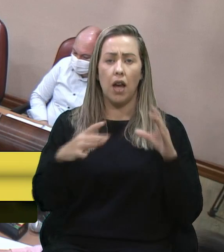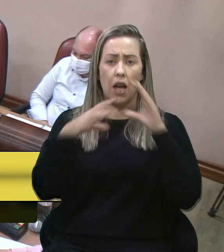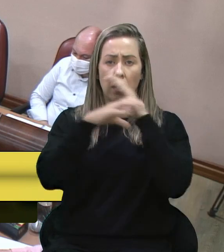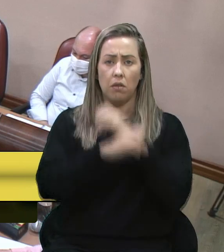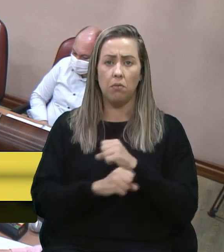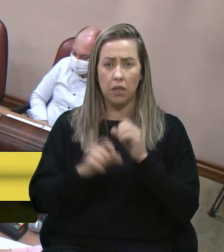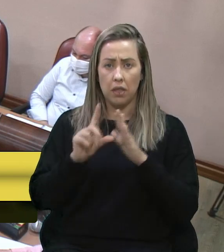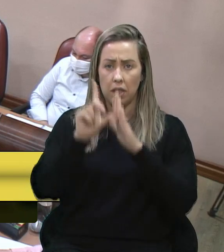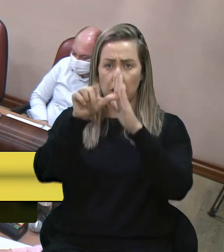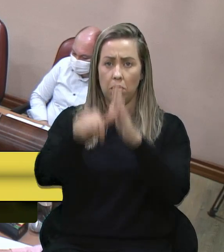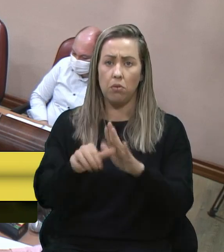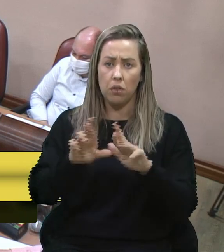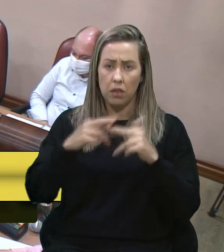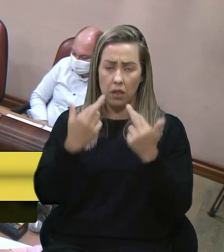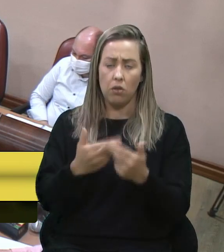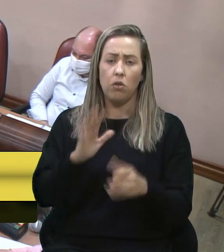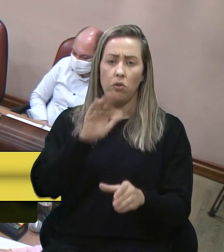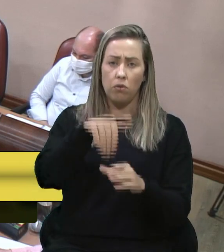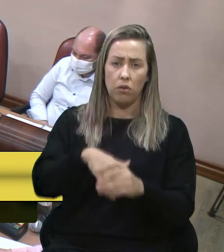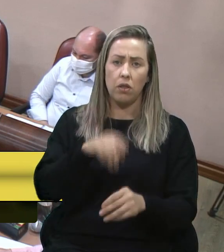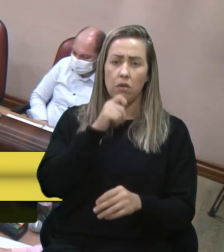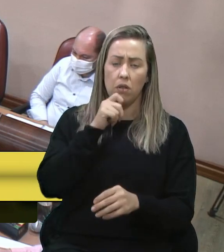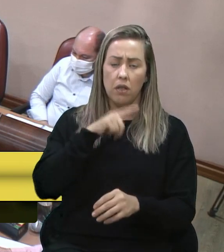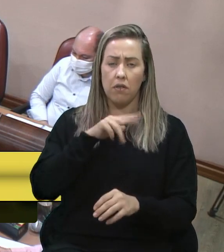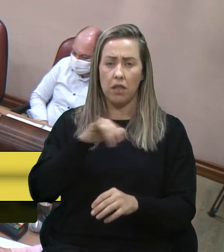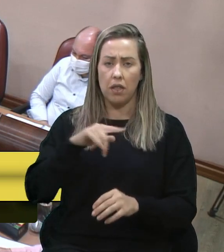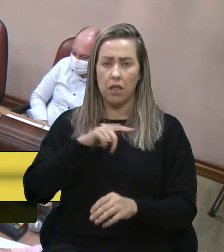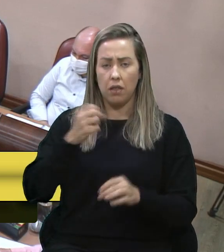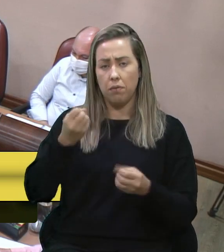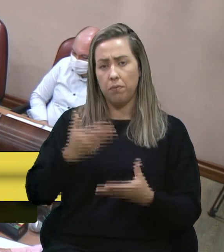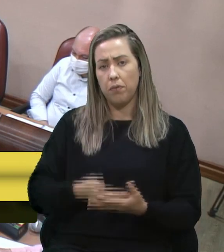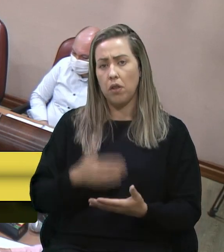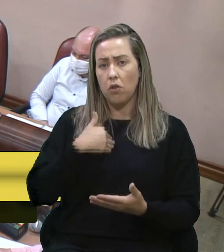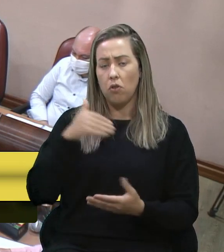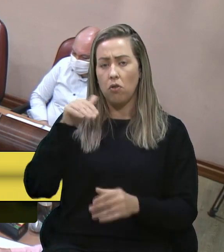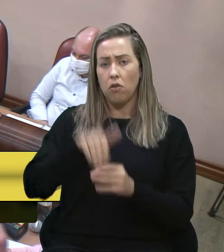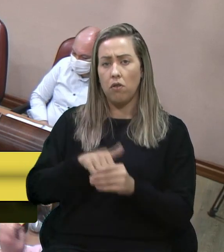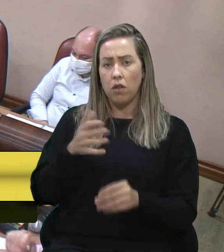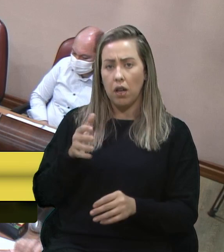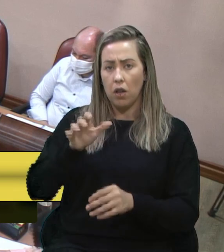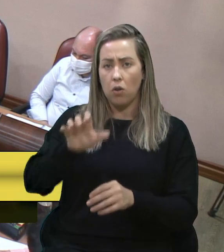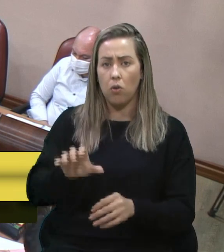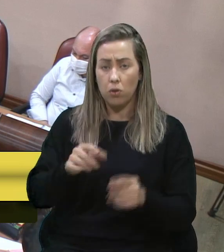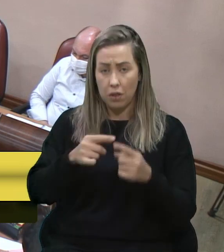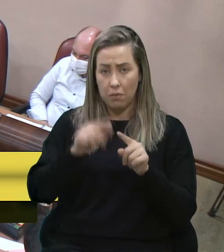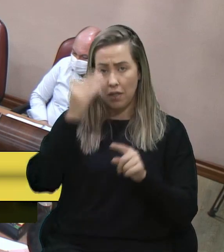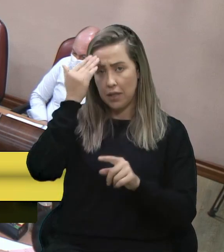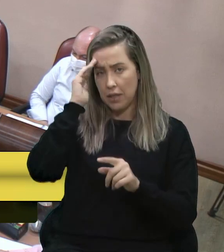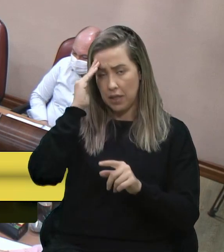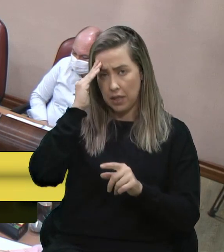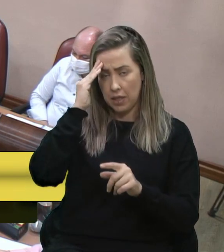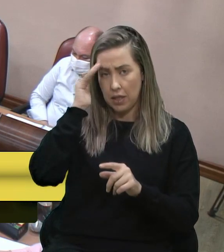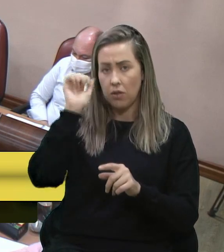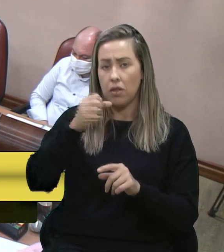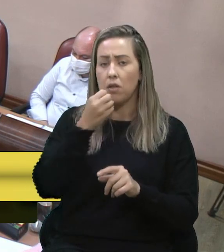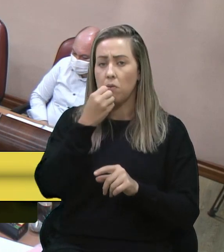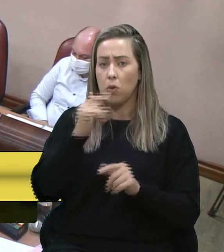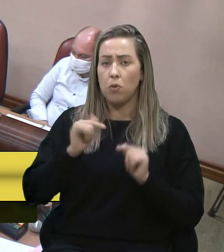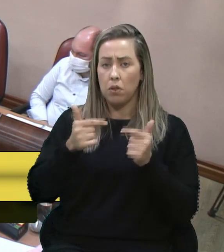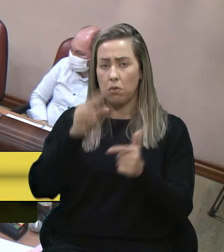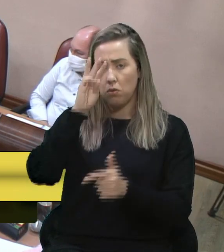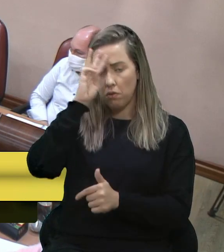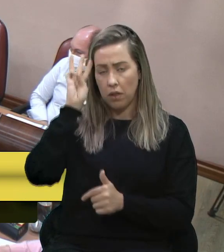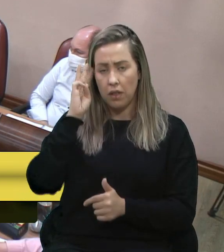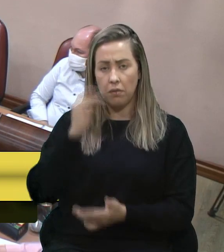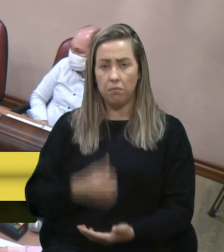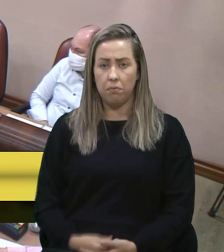logo após essas votações, se ainda não gente tiver tempo. Então, era isso, eu votarei contra, mas entendo a boa ação do vereador Valim.